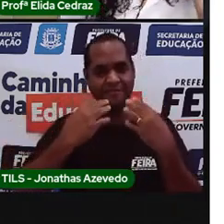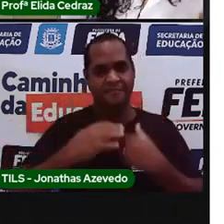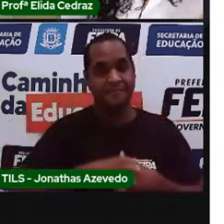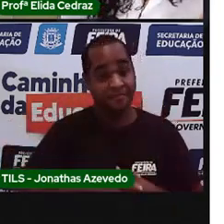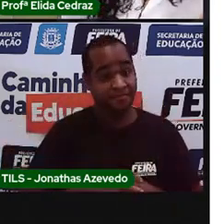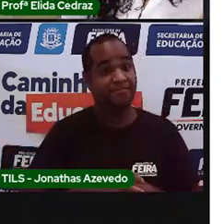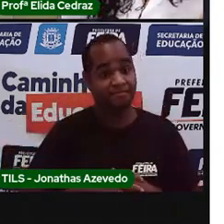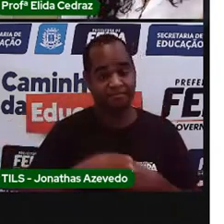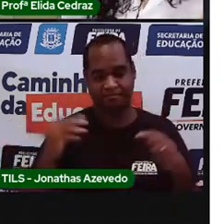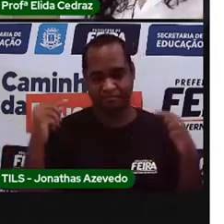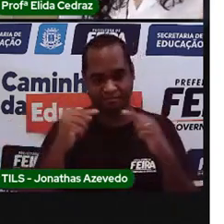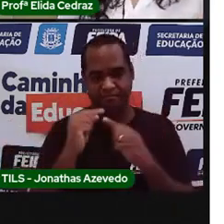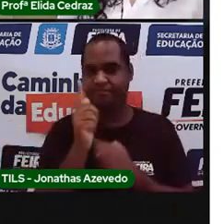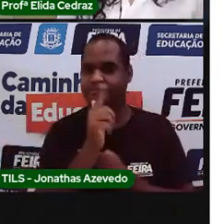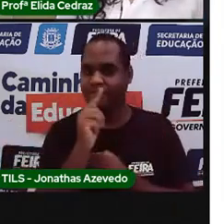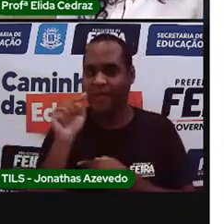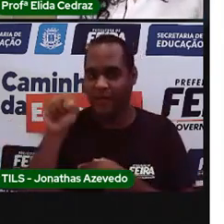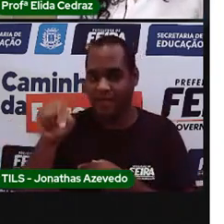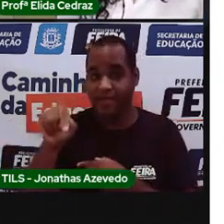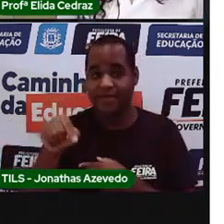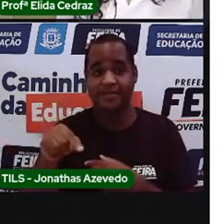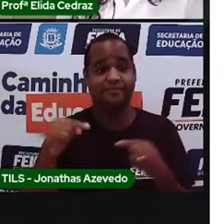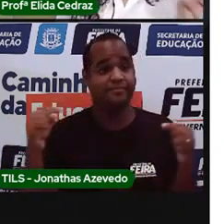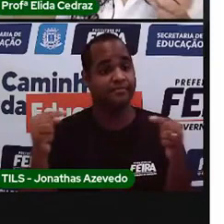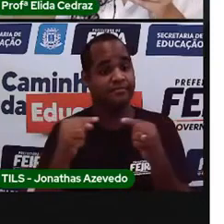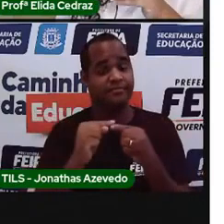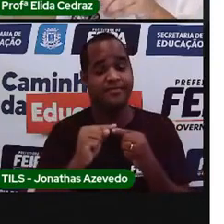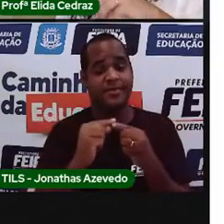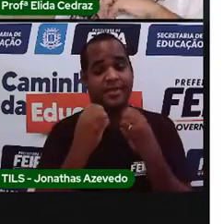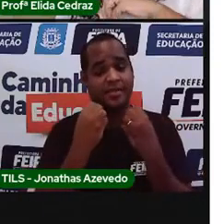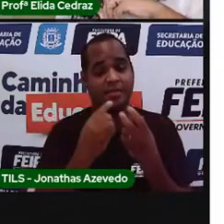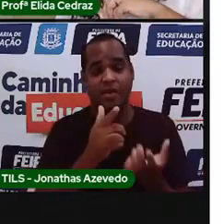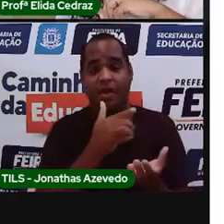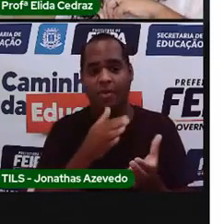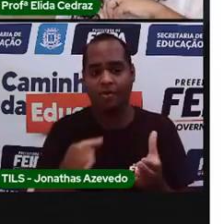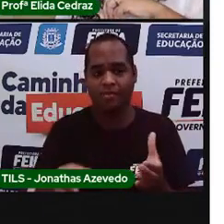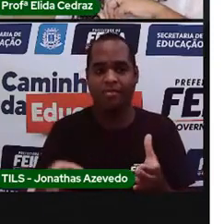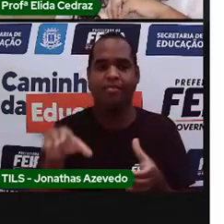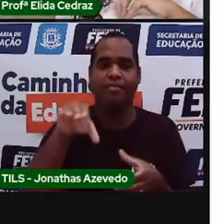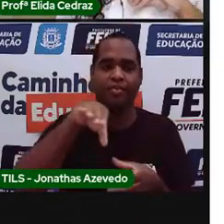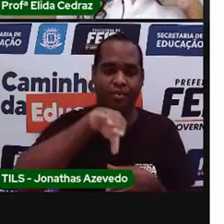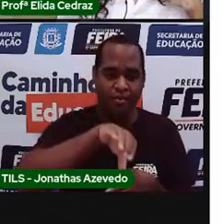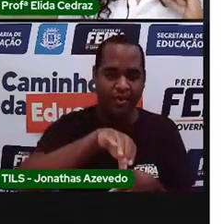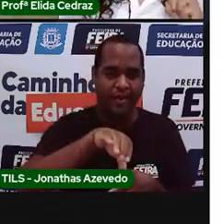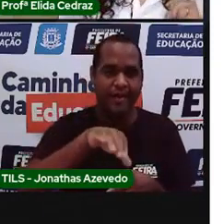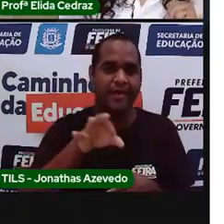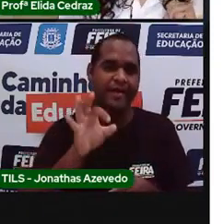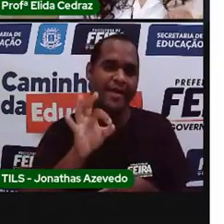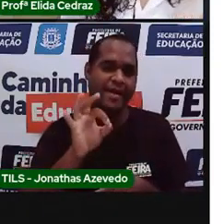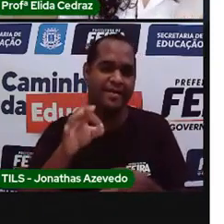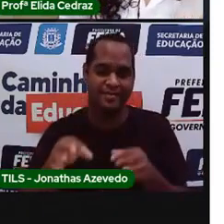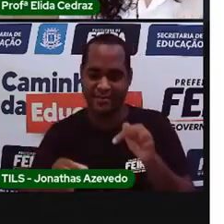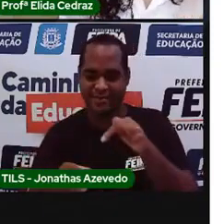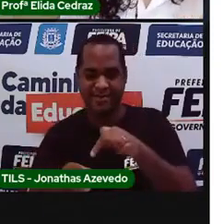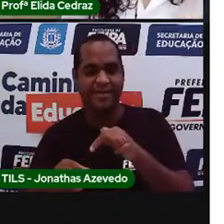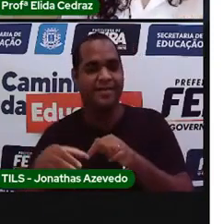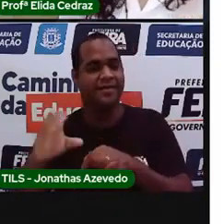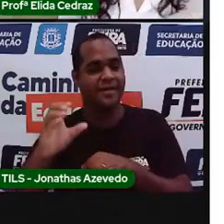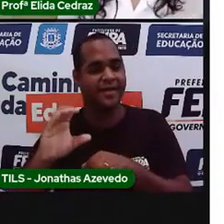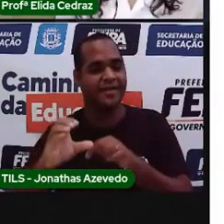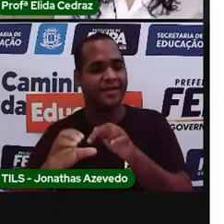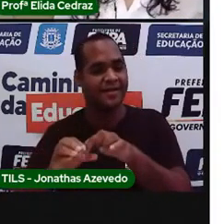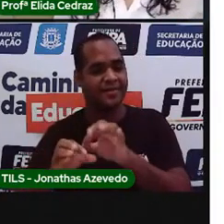Essa mesma água foi o suficiente para encher a minha o quê? A minha caneca ou